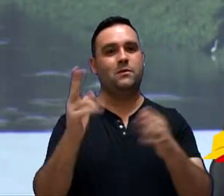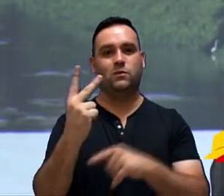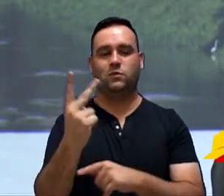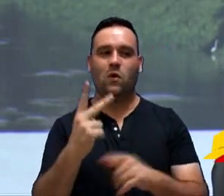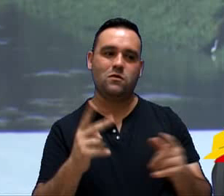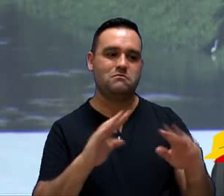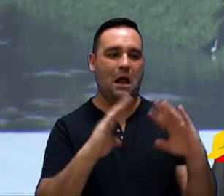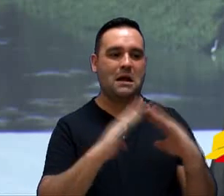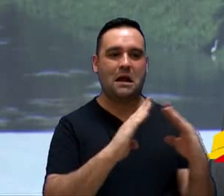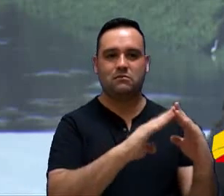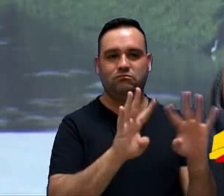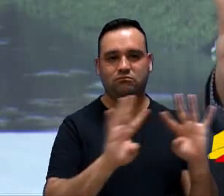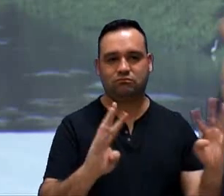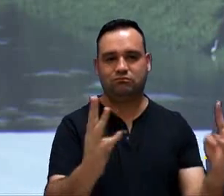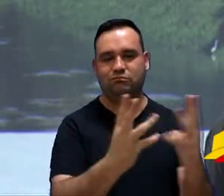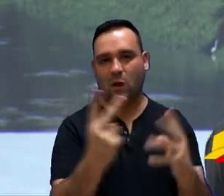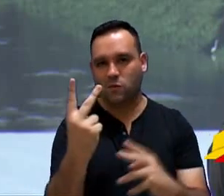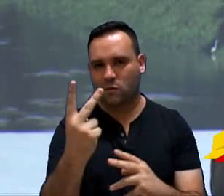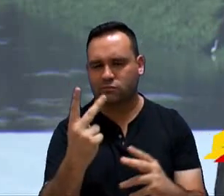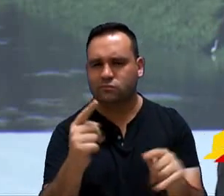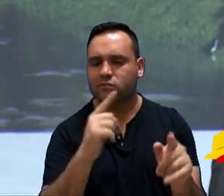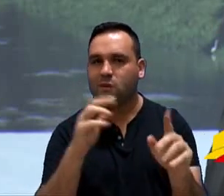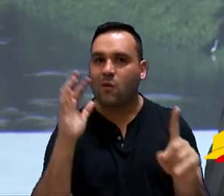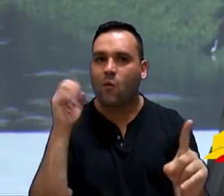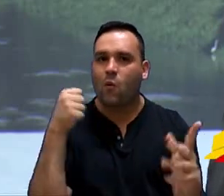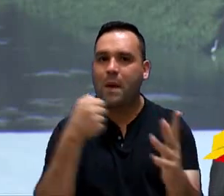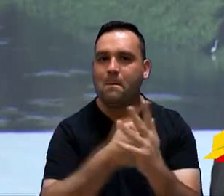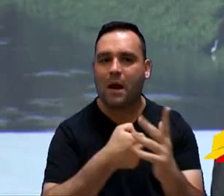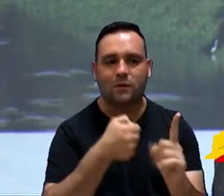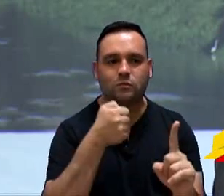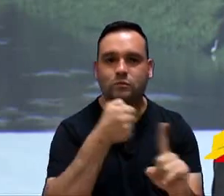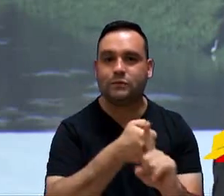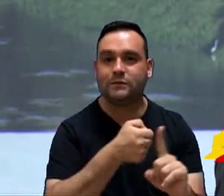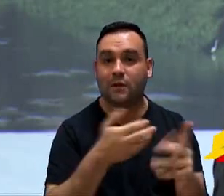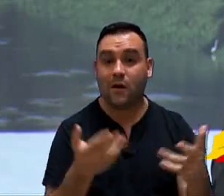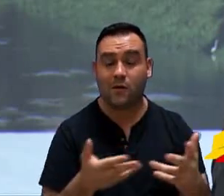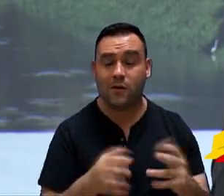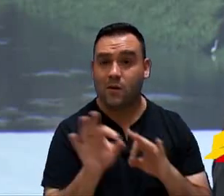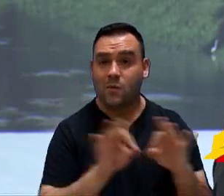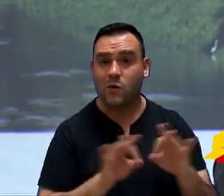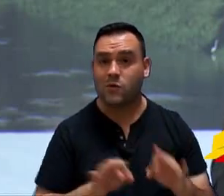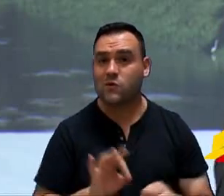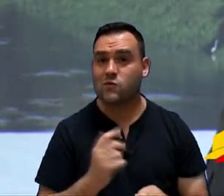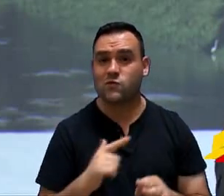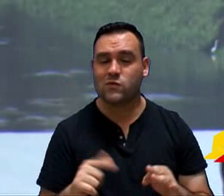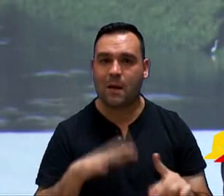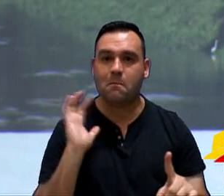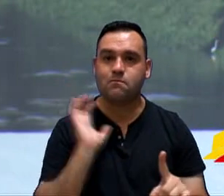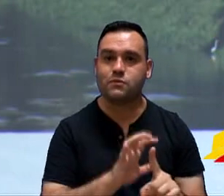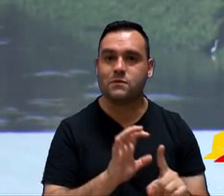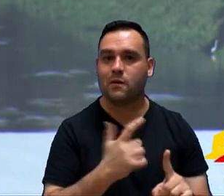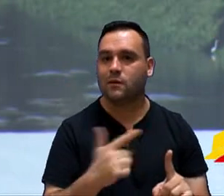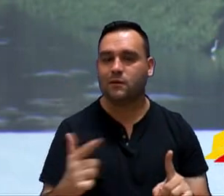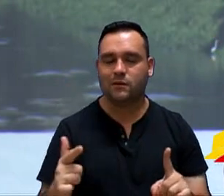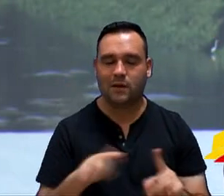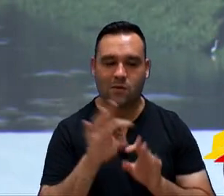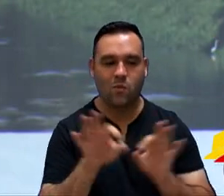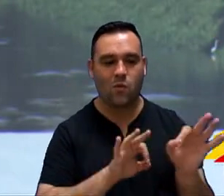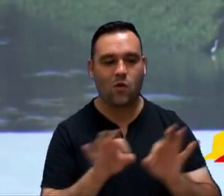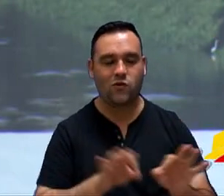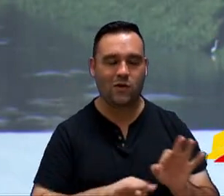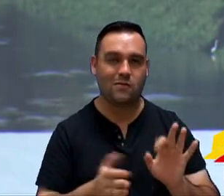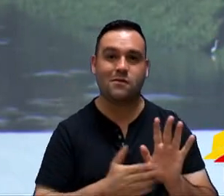específicos. Então, esse impacto não está no projeto de lei. Não tem esse impacto no projeto de lei,